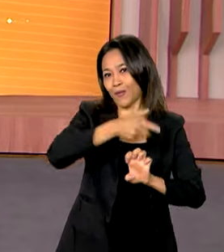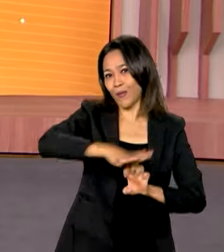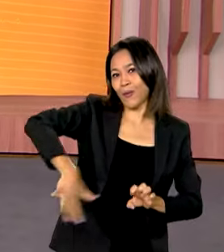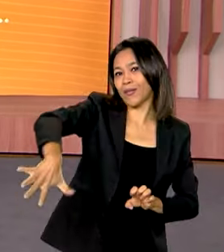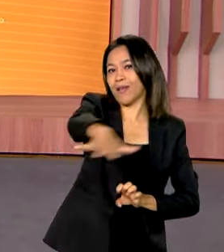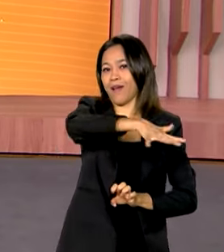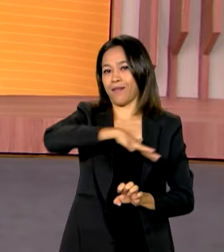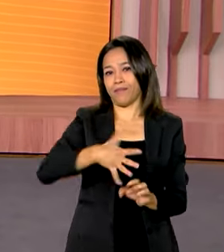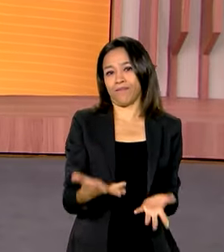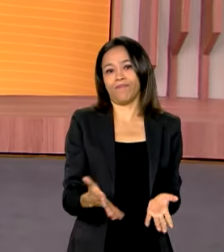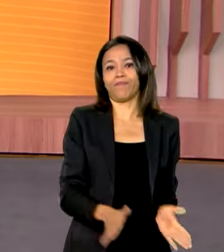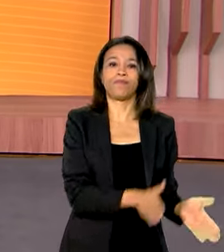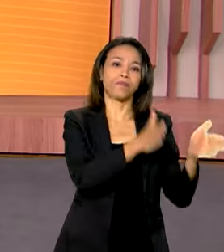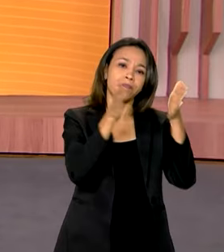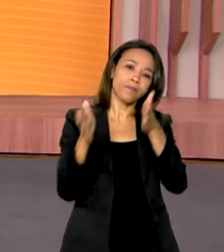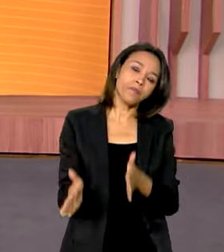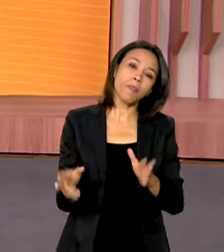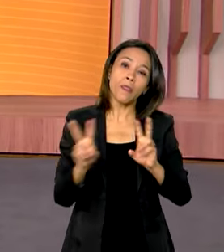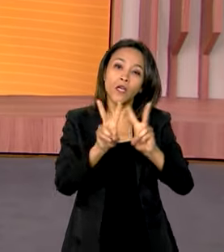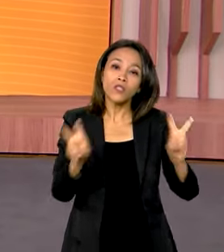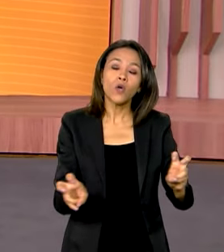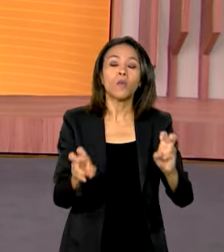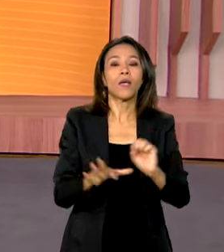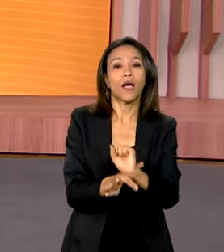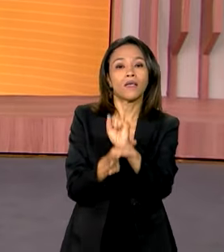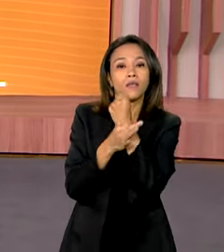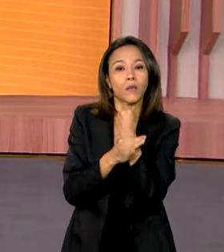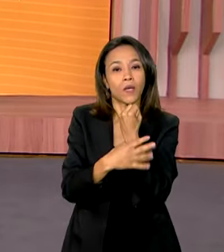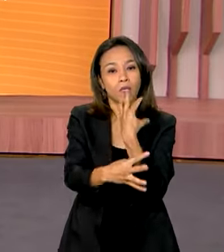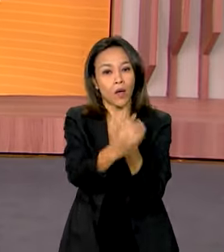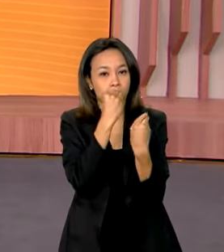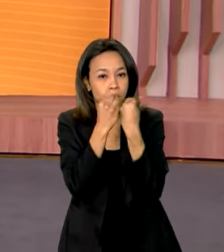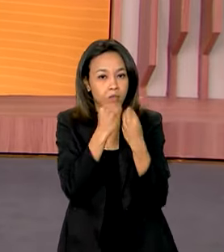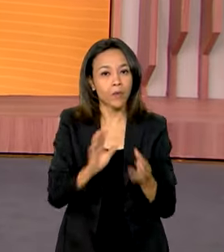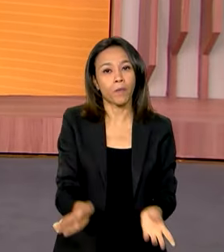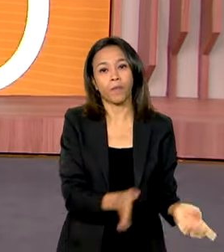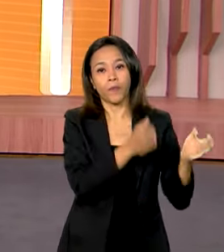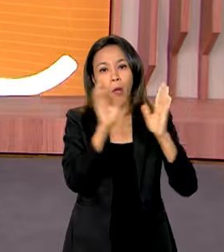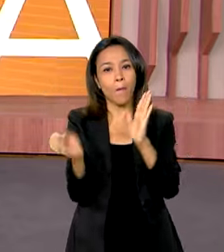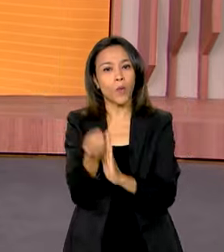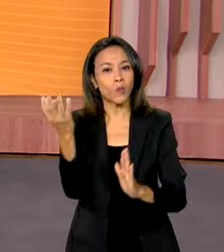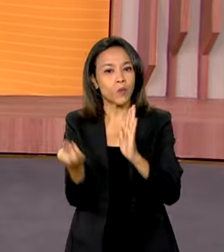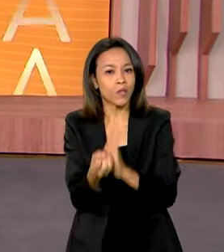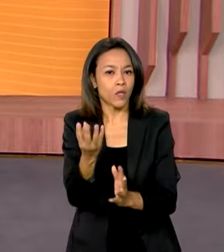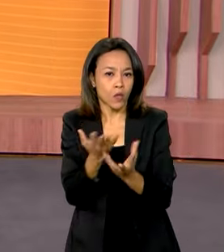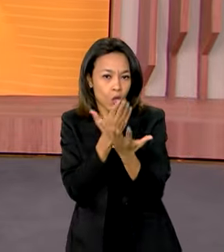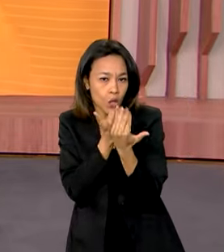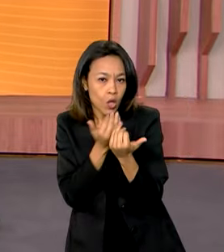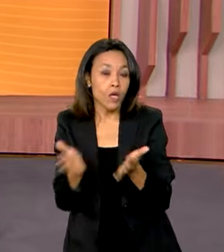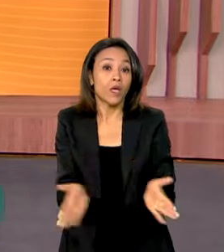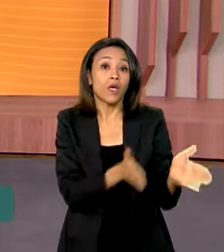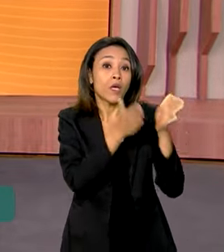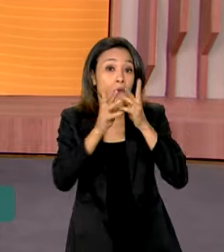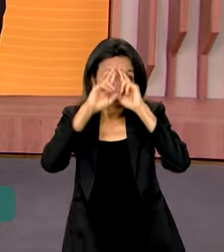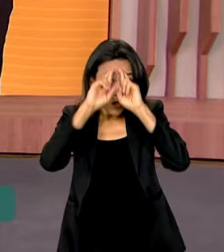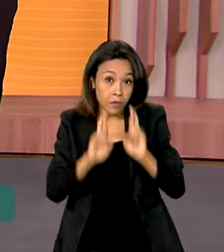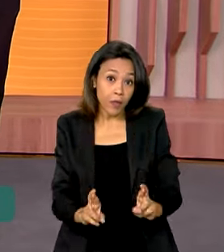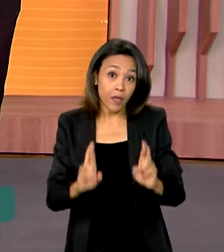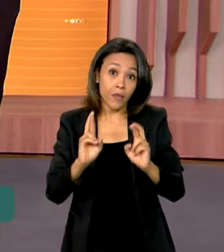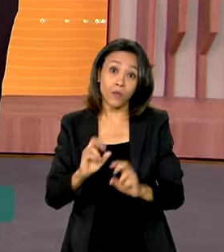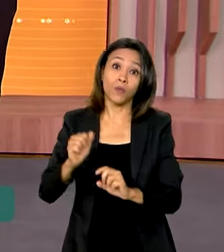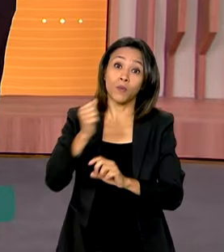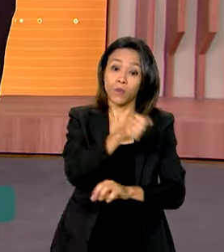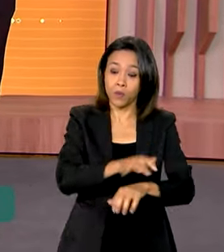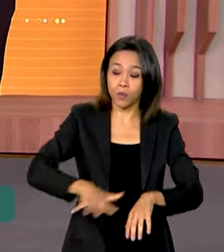E olha, segurança alimentar e nutricional, produção de alimentos e o respeito ao meio ambiente foram debatidos por